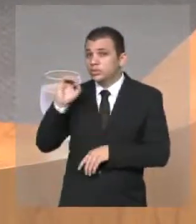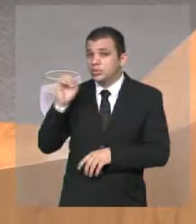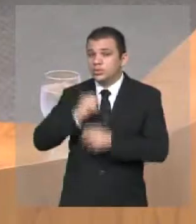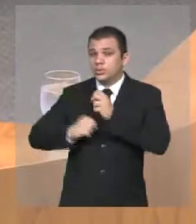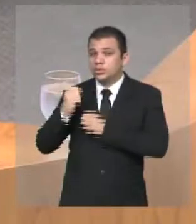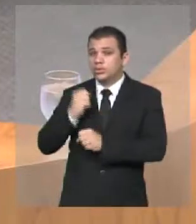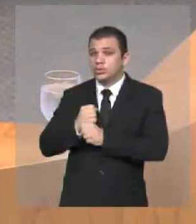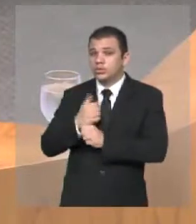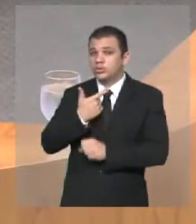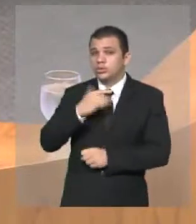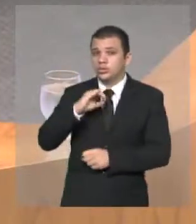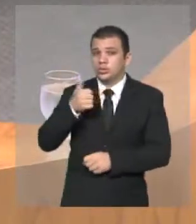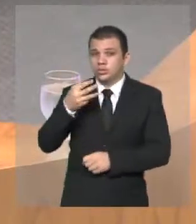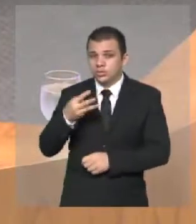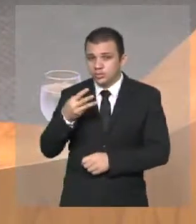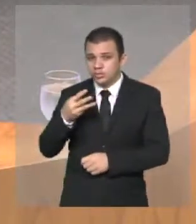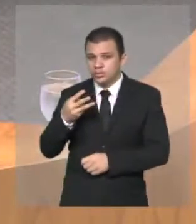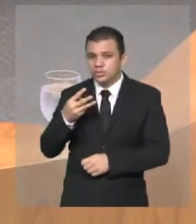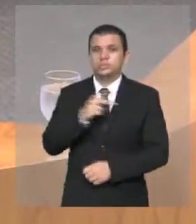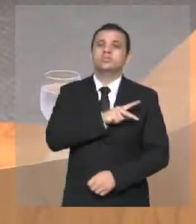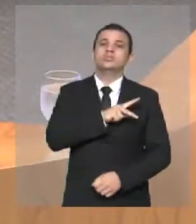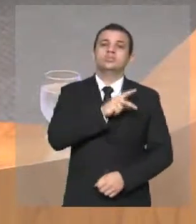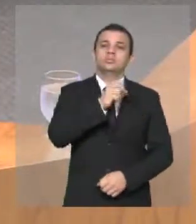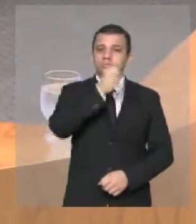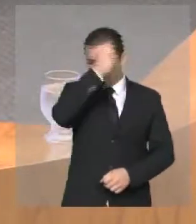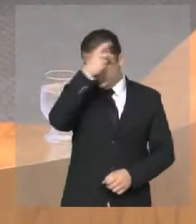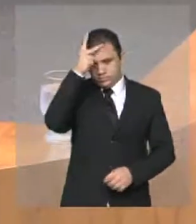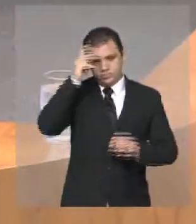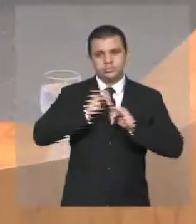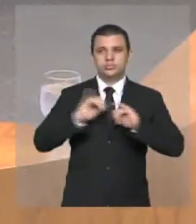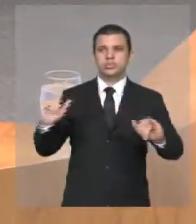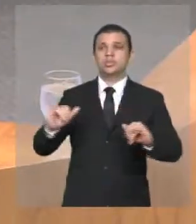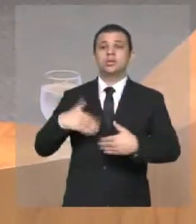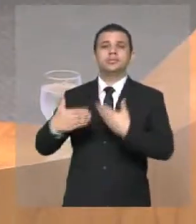Então o prefeito foi lá anunciar. E não fez nada.